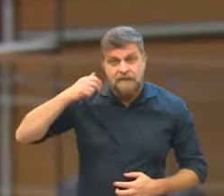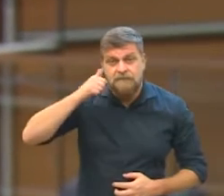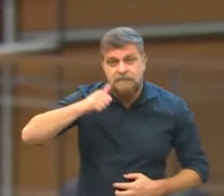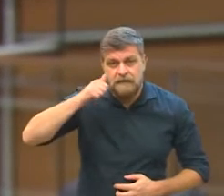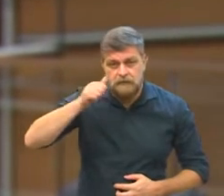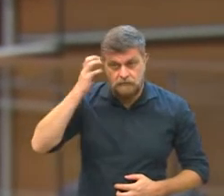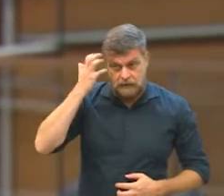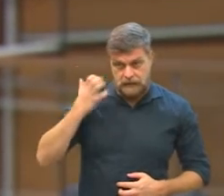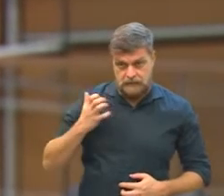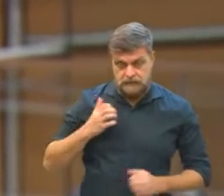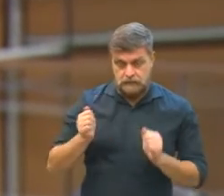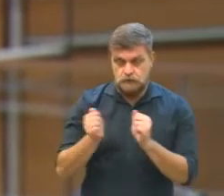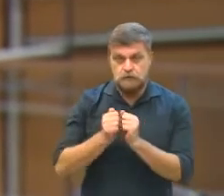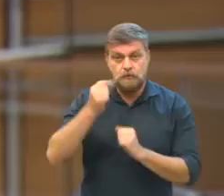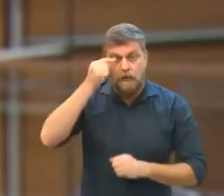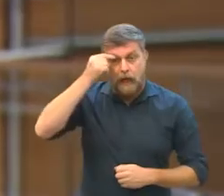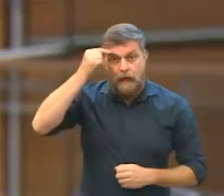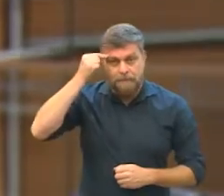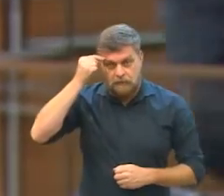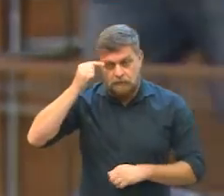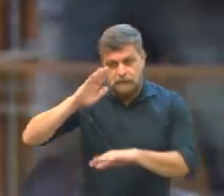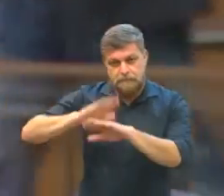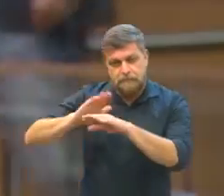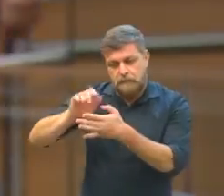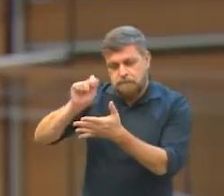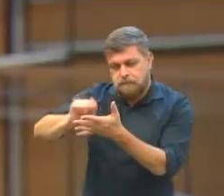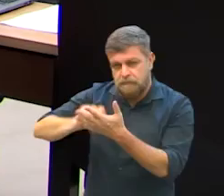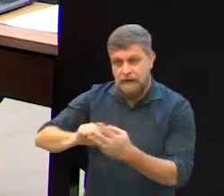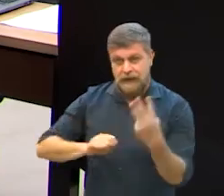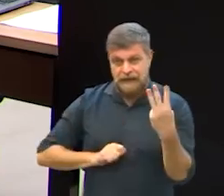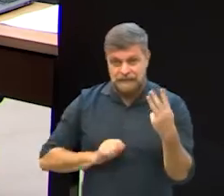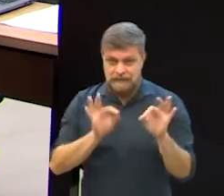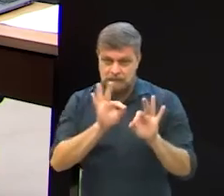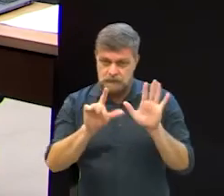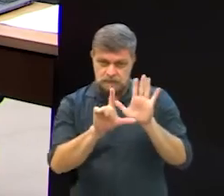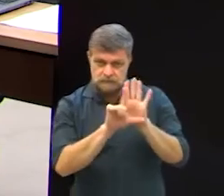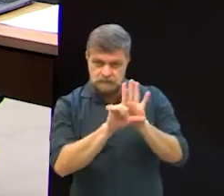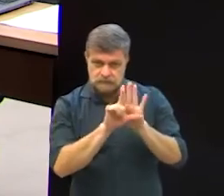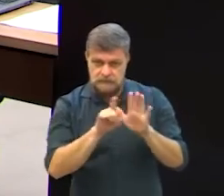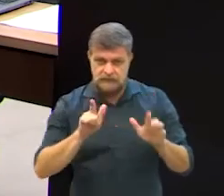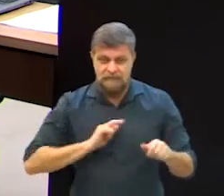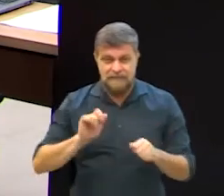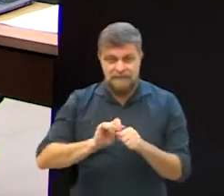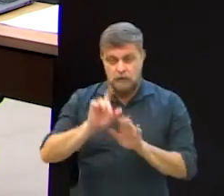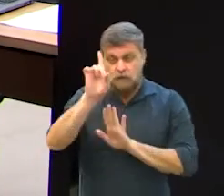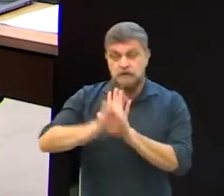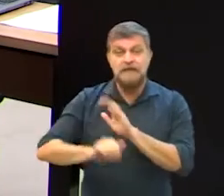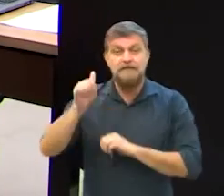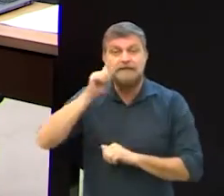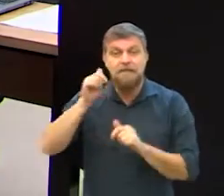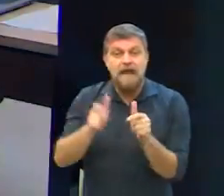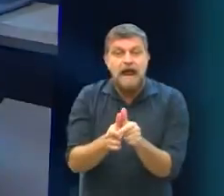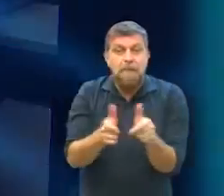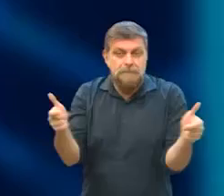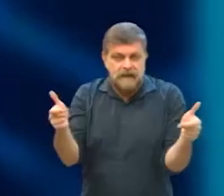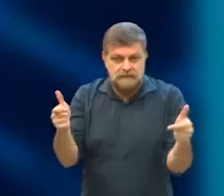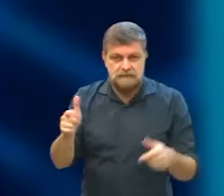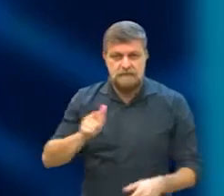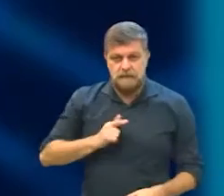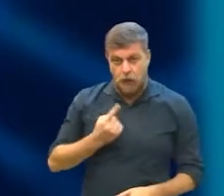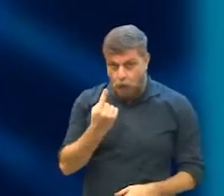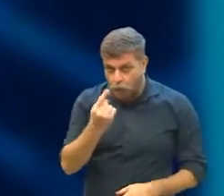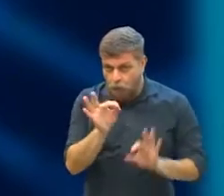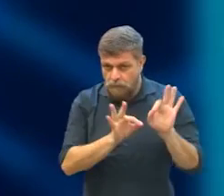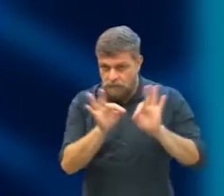As vereadoras Guida Calisto e Paola Miguel são autoras de três projetos de lei que ampliam os direitos da mulher.